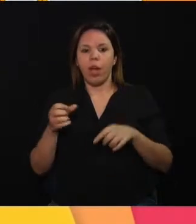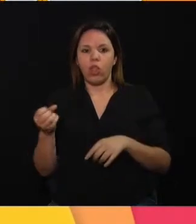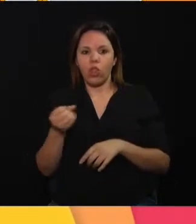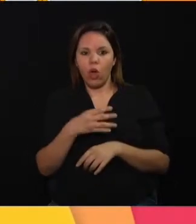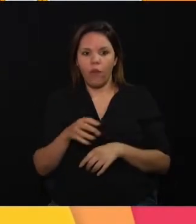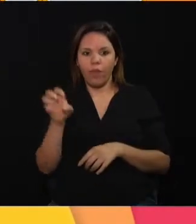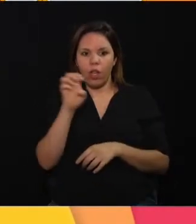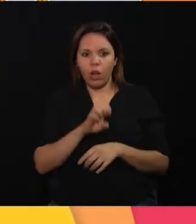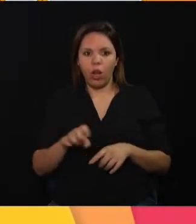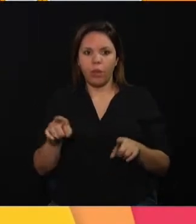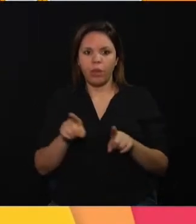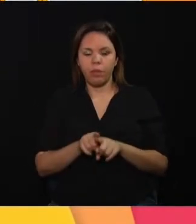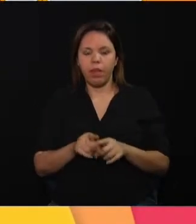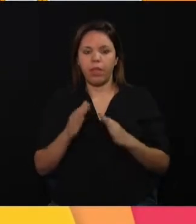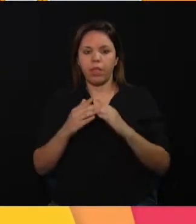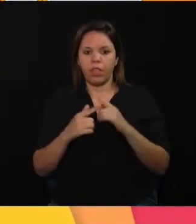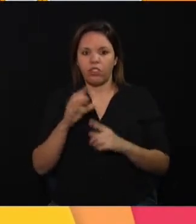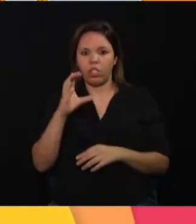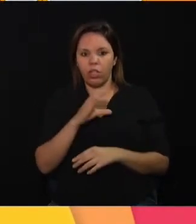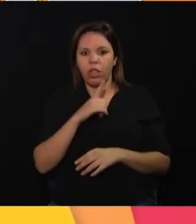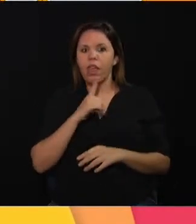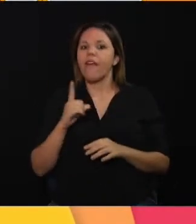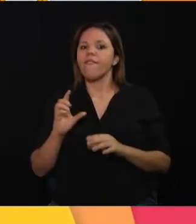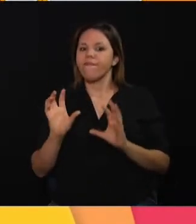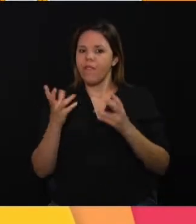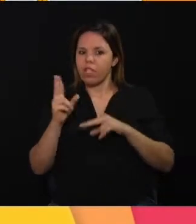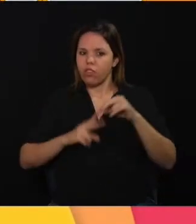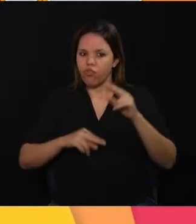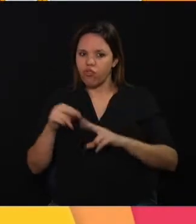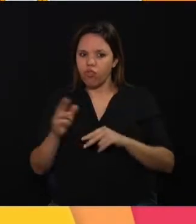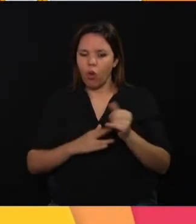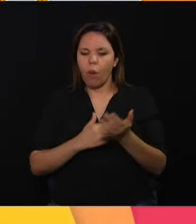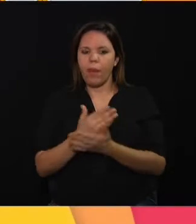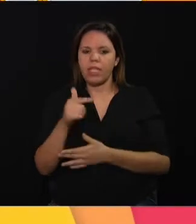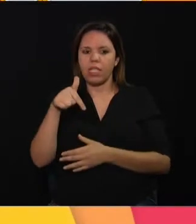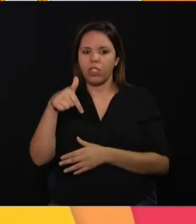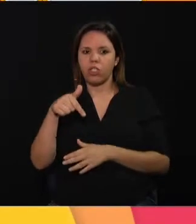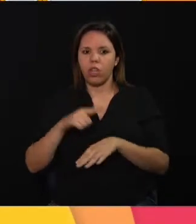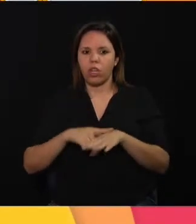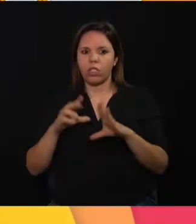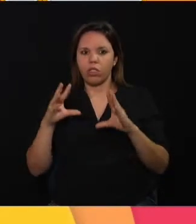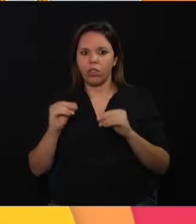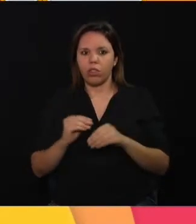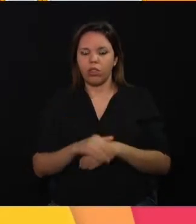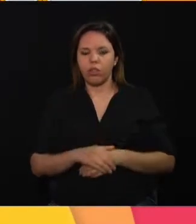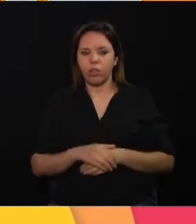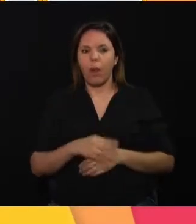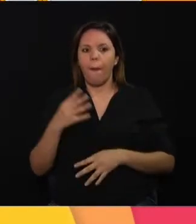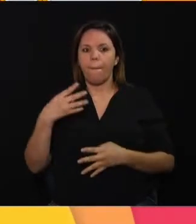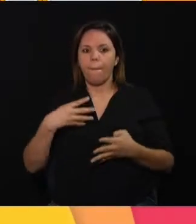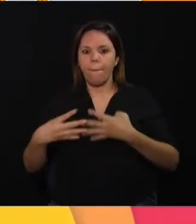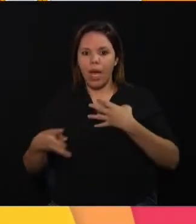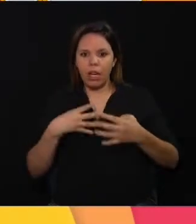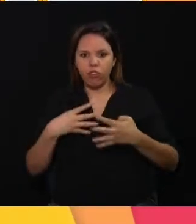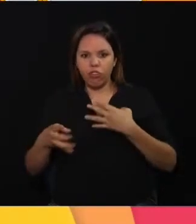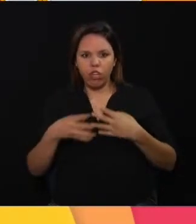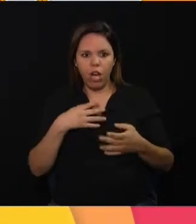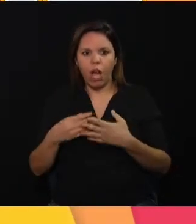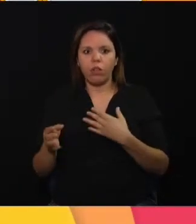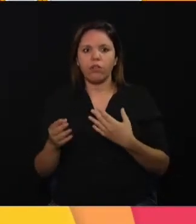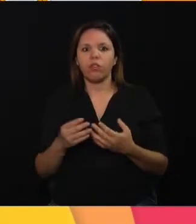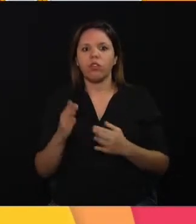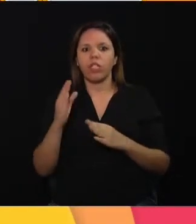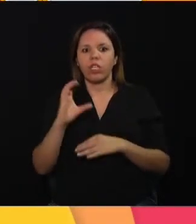no próximo final de semana, tem festa junina. O evento começa às 7 da noite. No Distrito de Barão Geraldo, na Paróquia Santa Isabel,